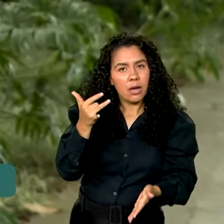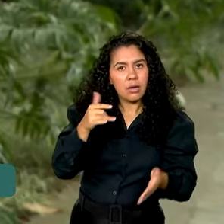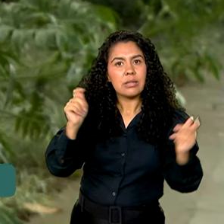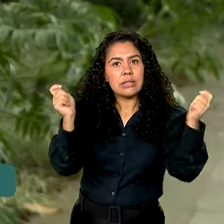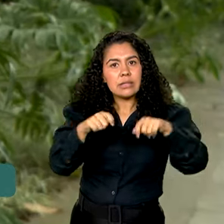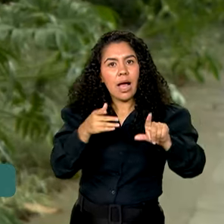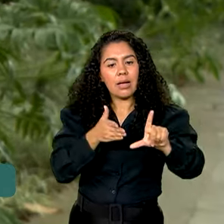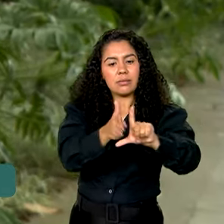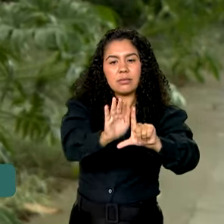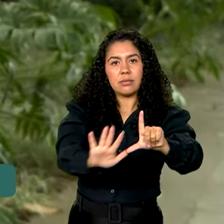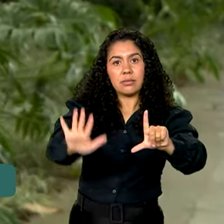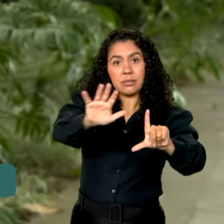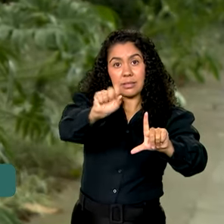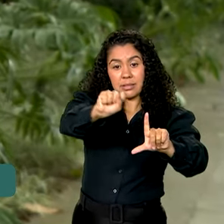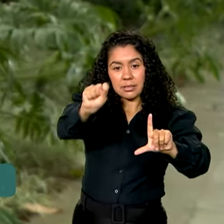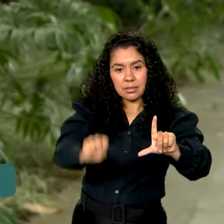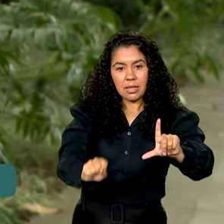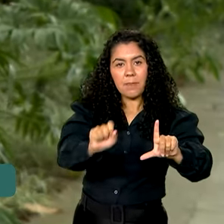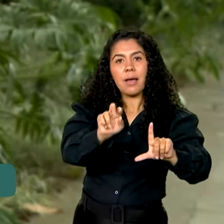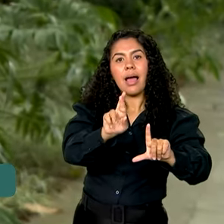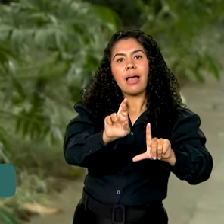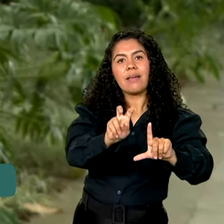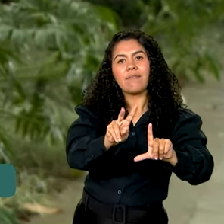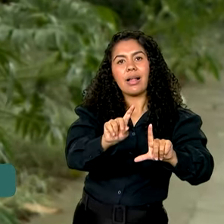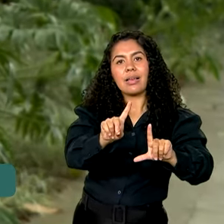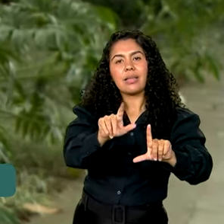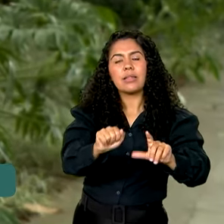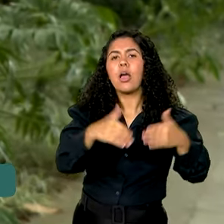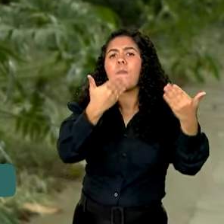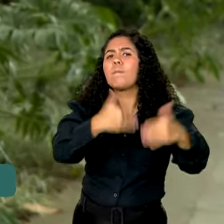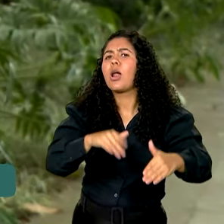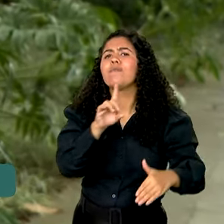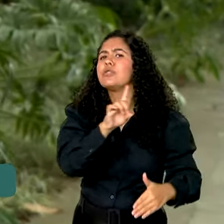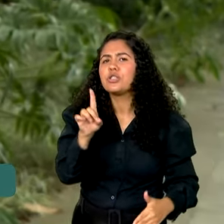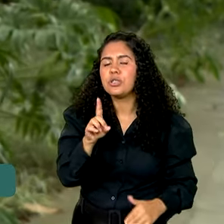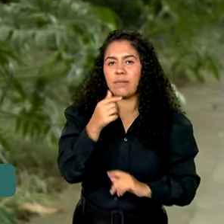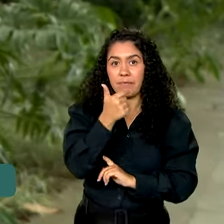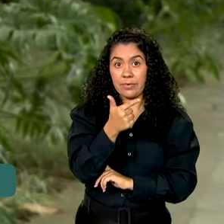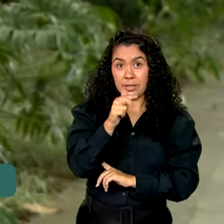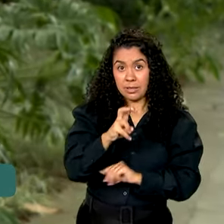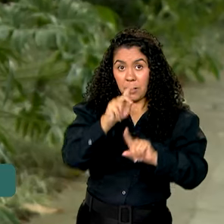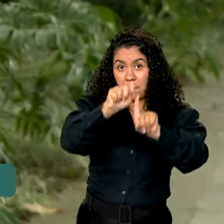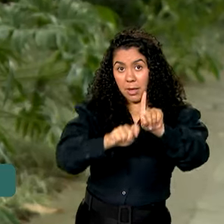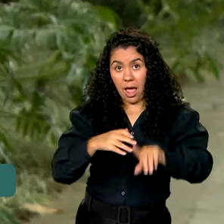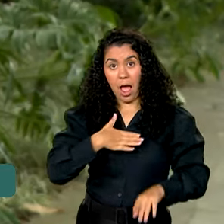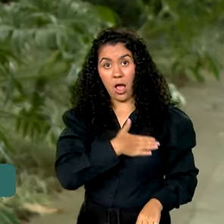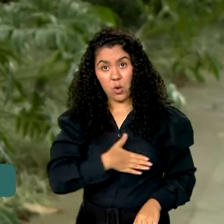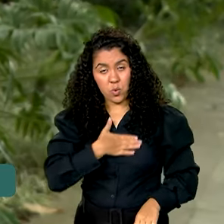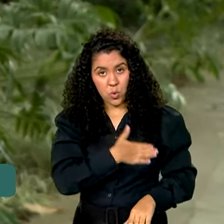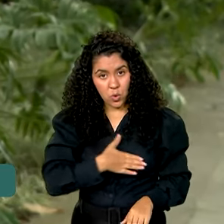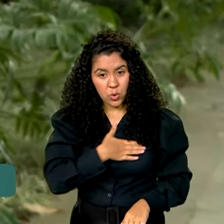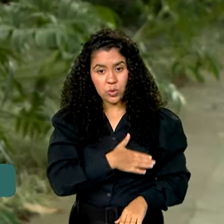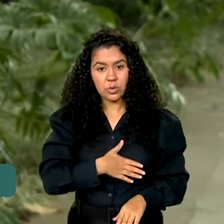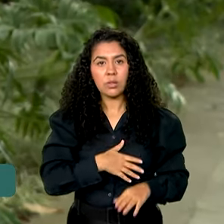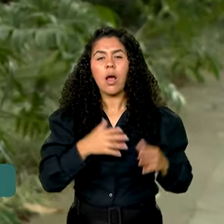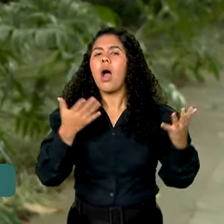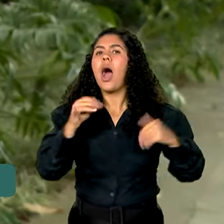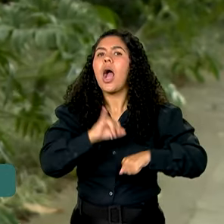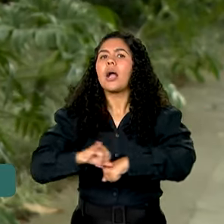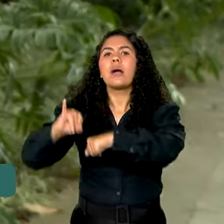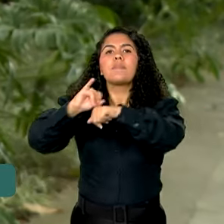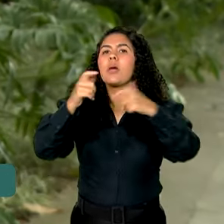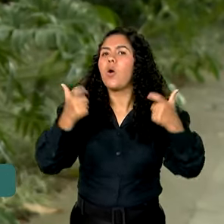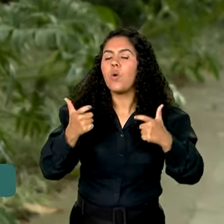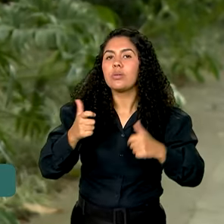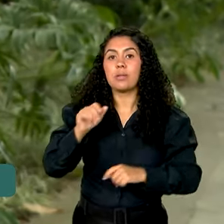Revalida. As provas serão aplicadas no dia 25 de agosto, nas seguintes capitais. Belo